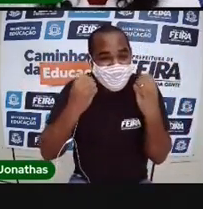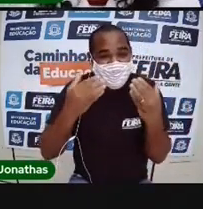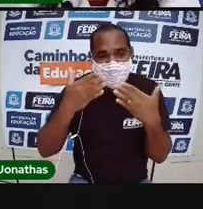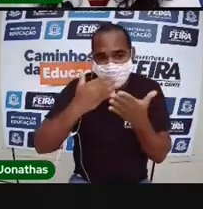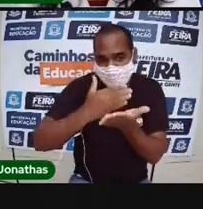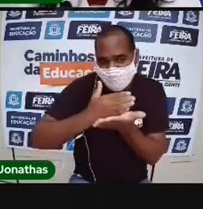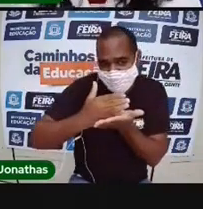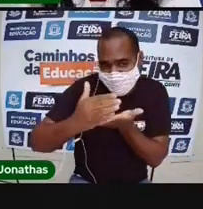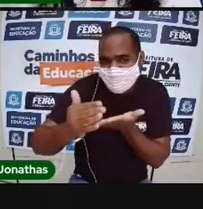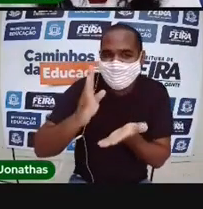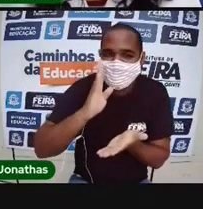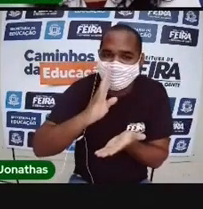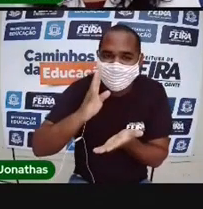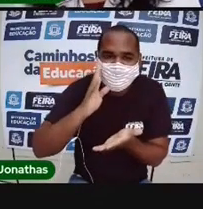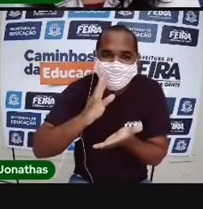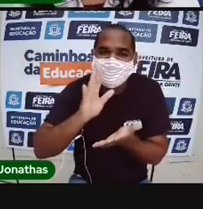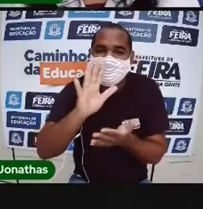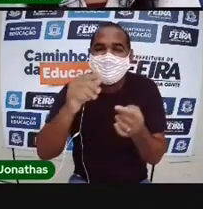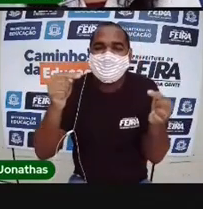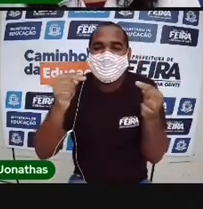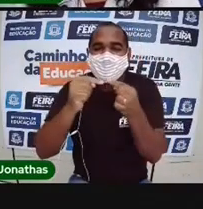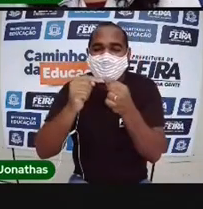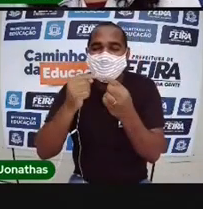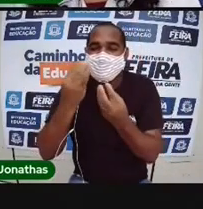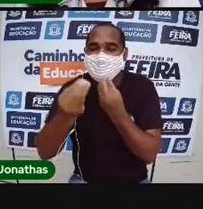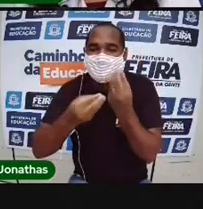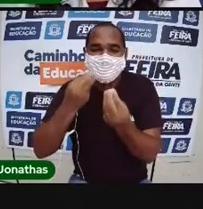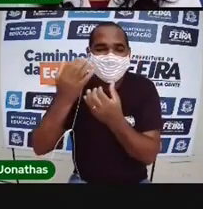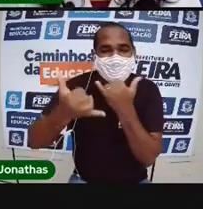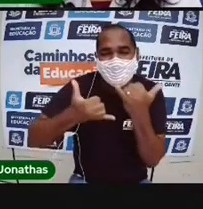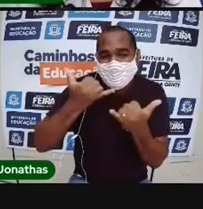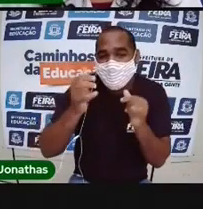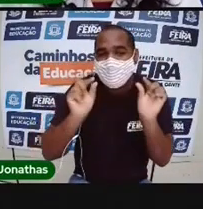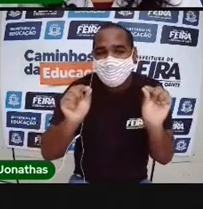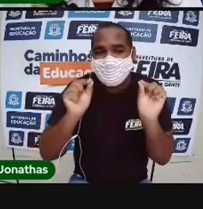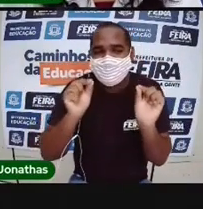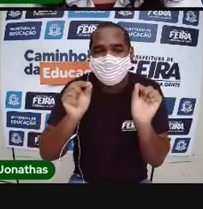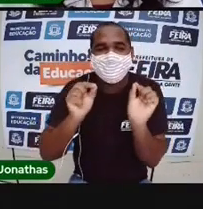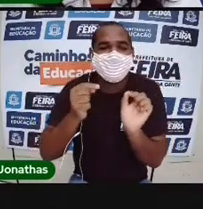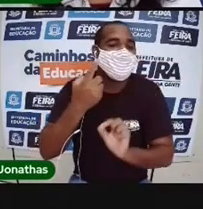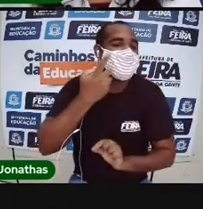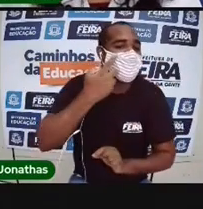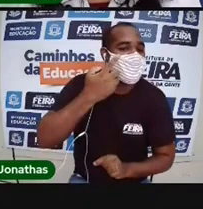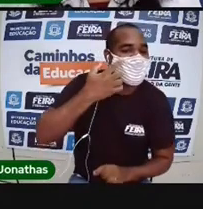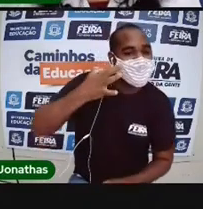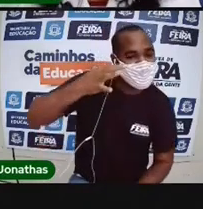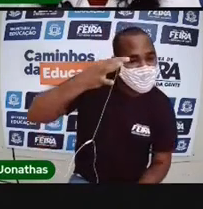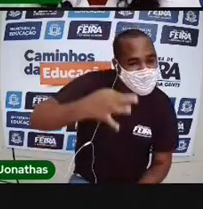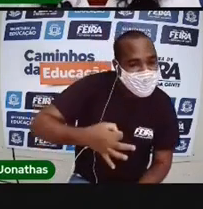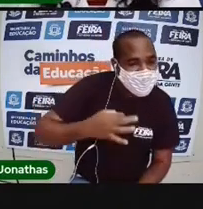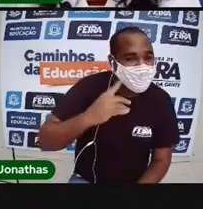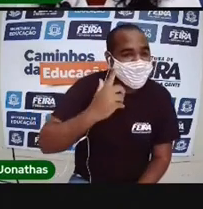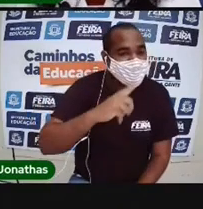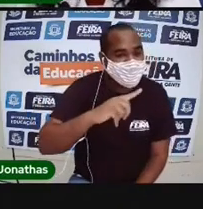nossa aula. Vamos brincar de adivinha agora? Vamos ver se você acerta as charadas?